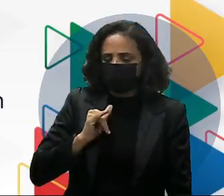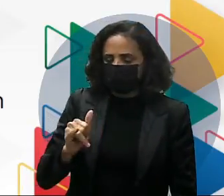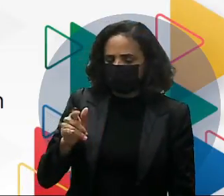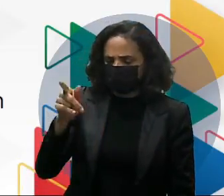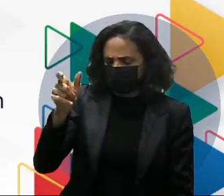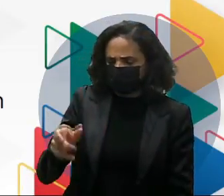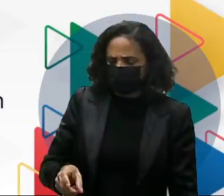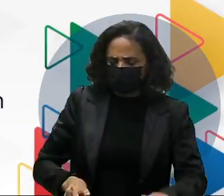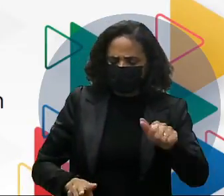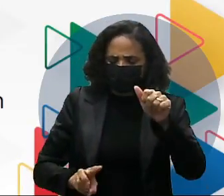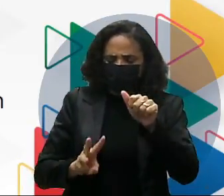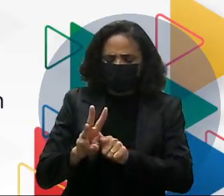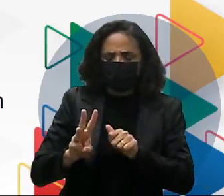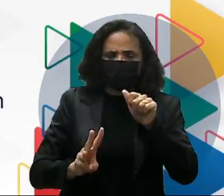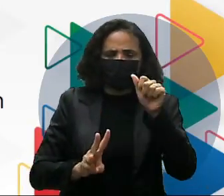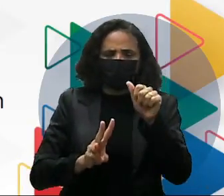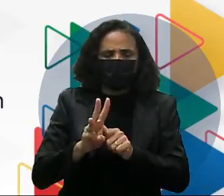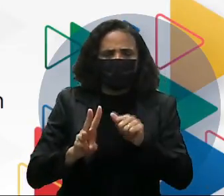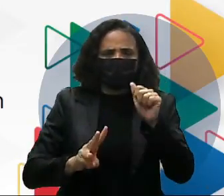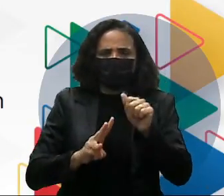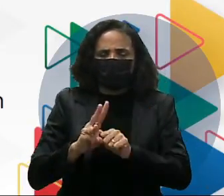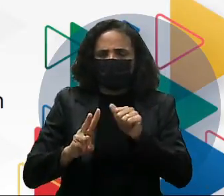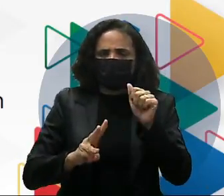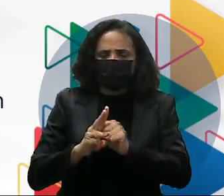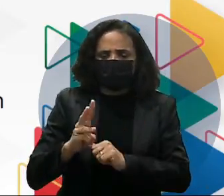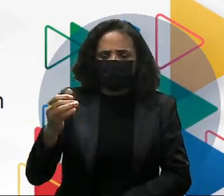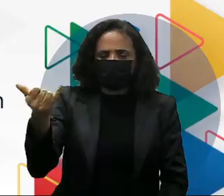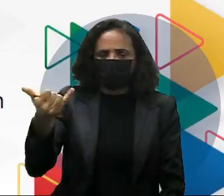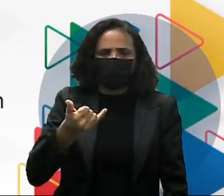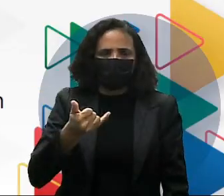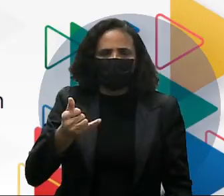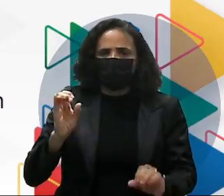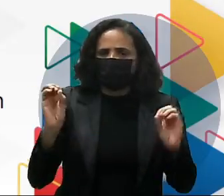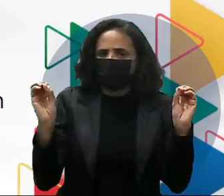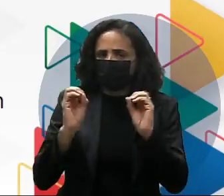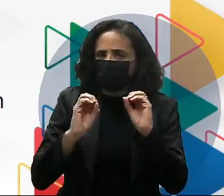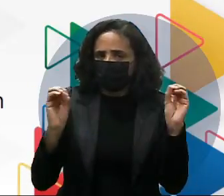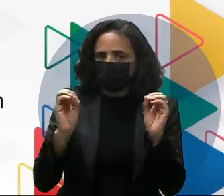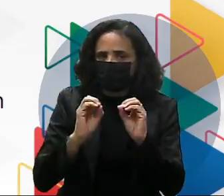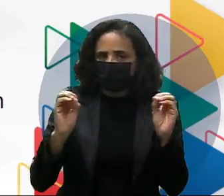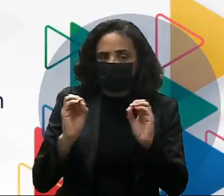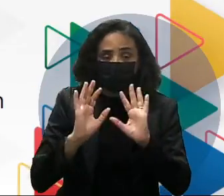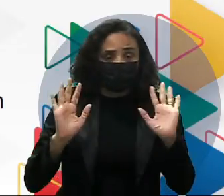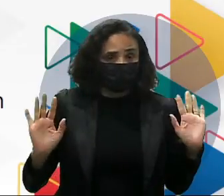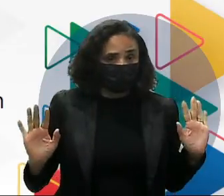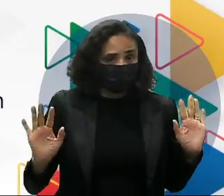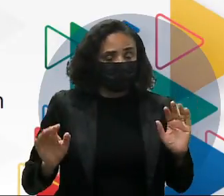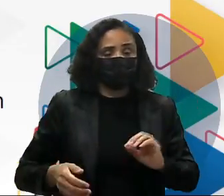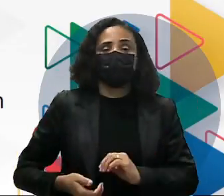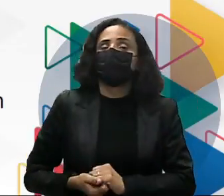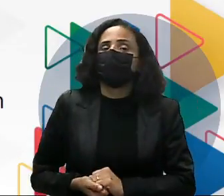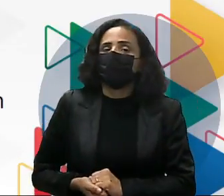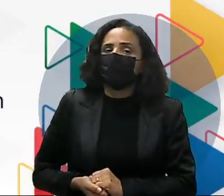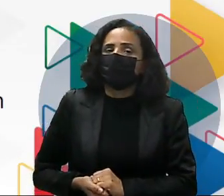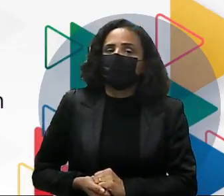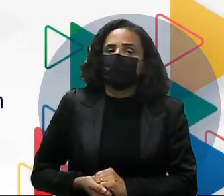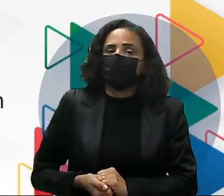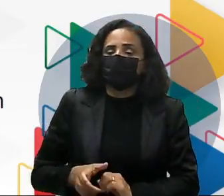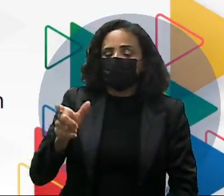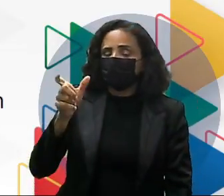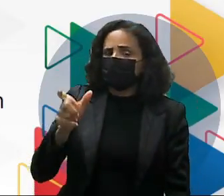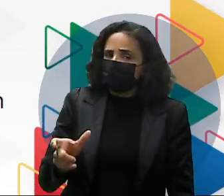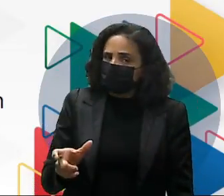meses que tenta falar com ele E ele não diz nada Ele está apresentando aí também uma certa